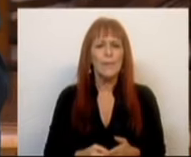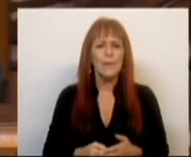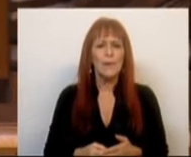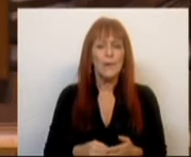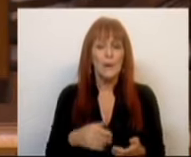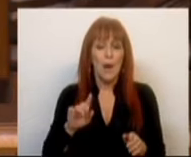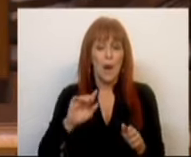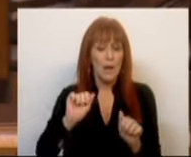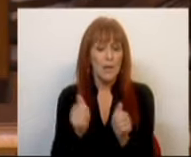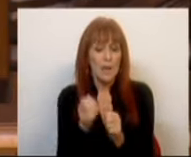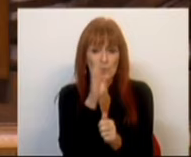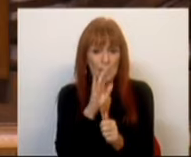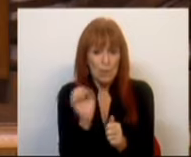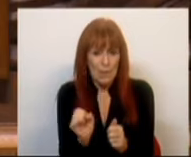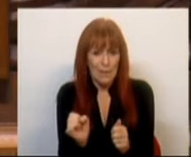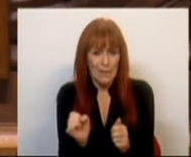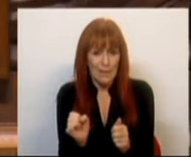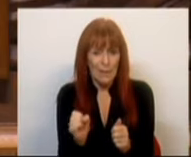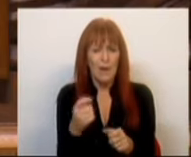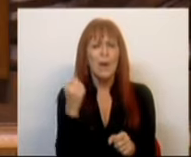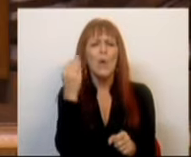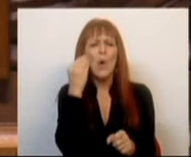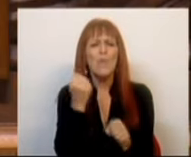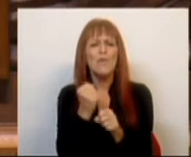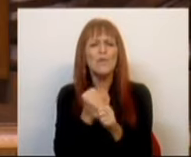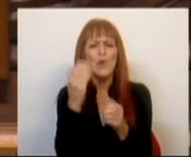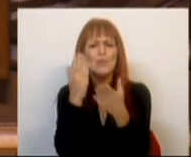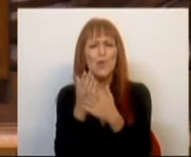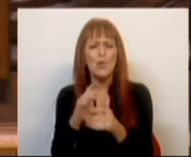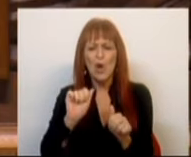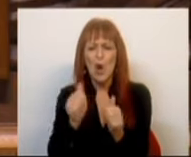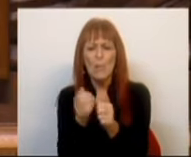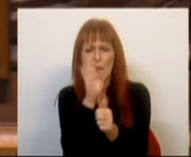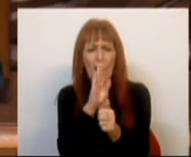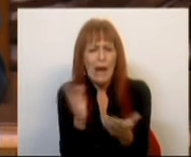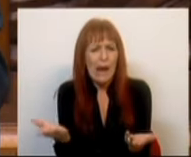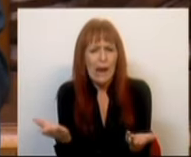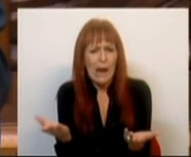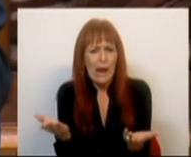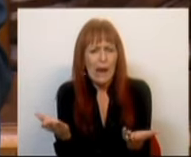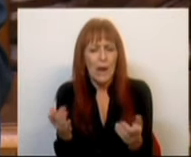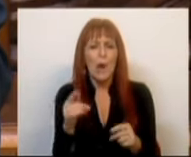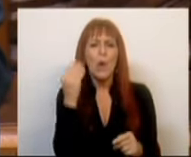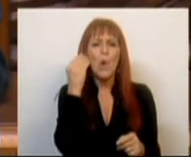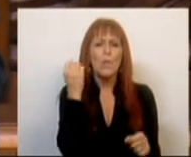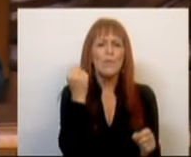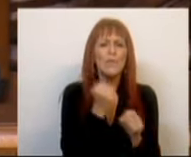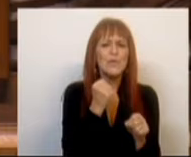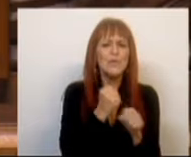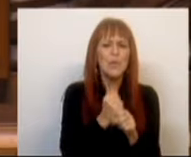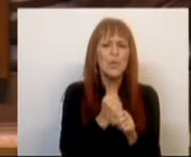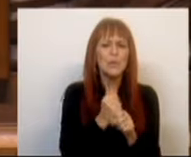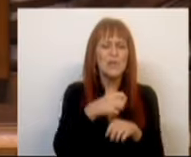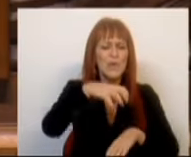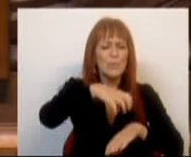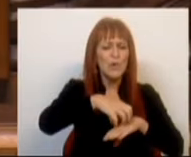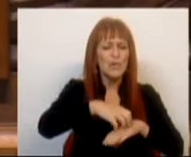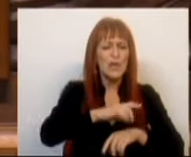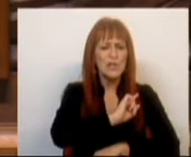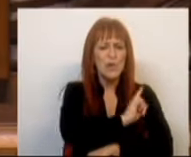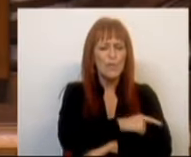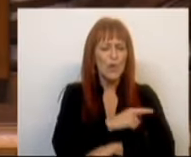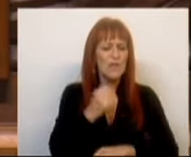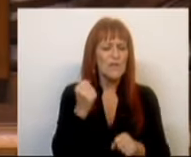assistentes operacionais? Como funcionam as escolas sem os assistentes operacionais? Como funcionam as instalações das Forças e